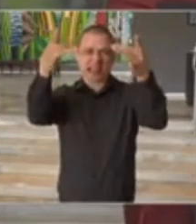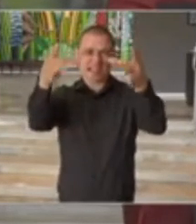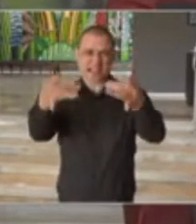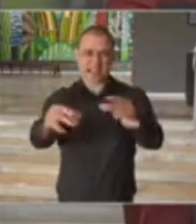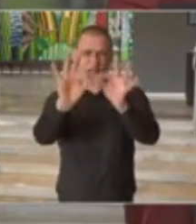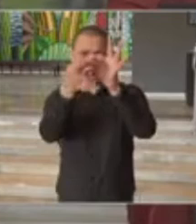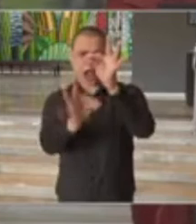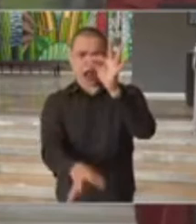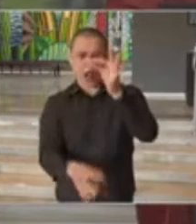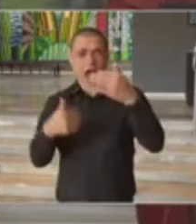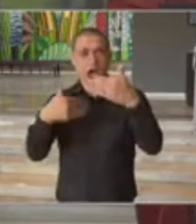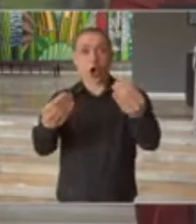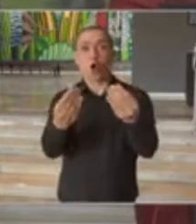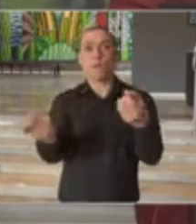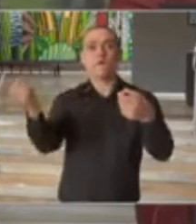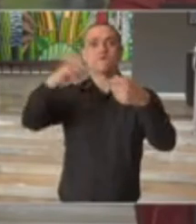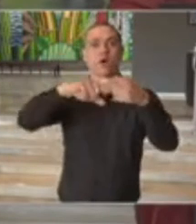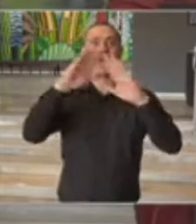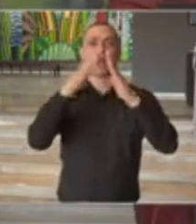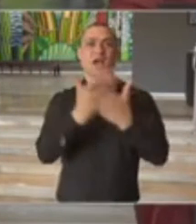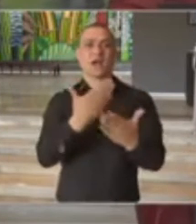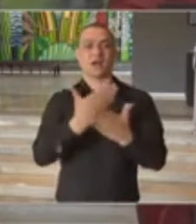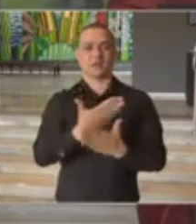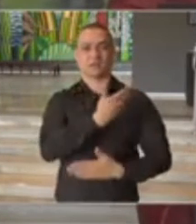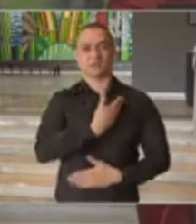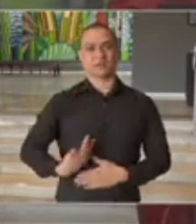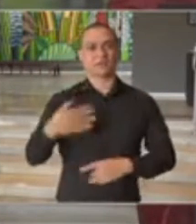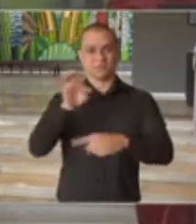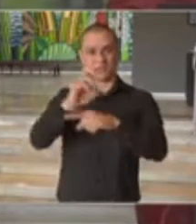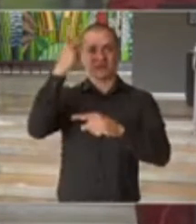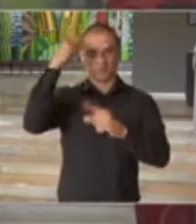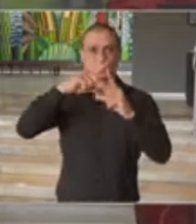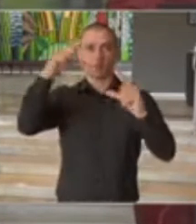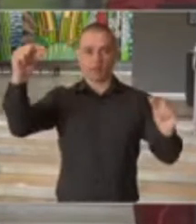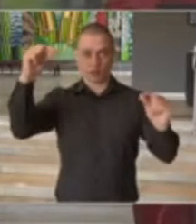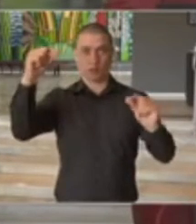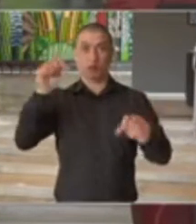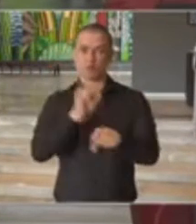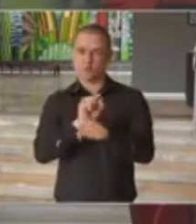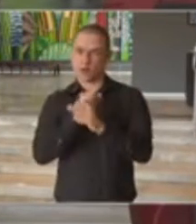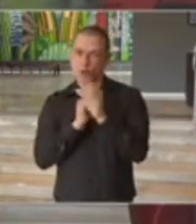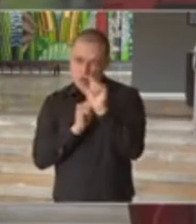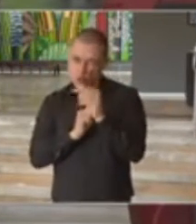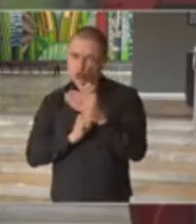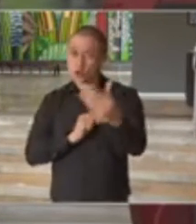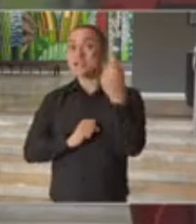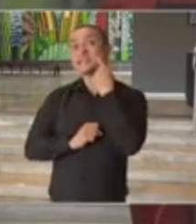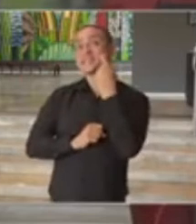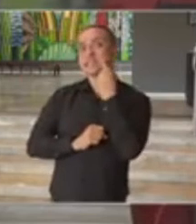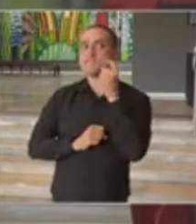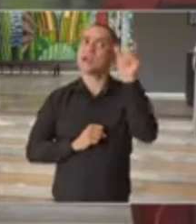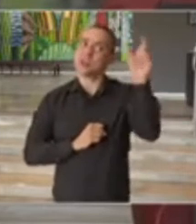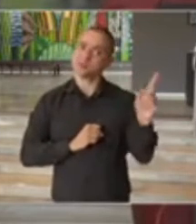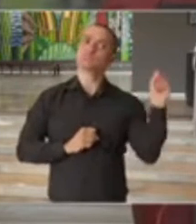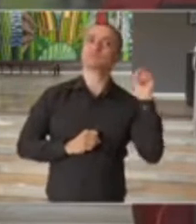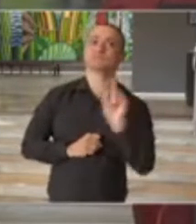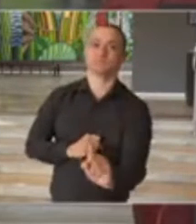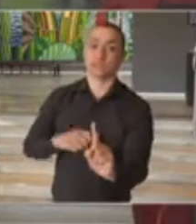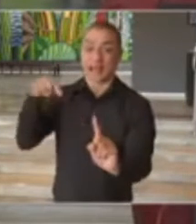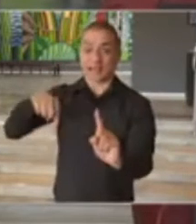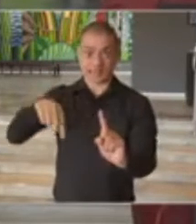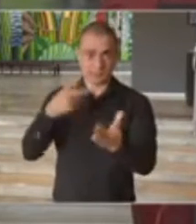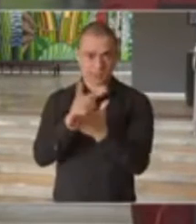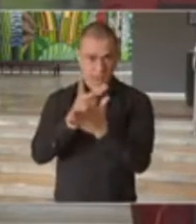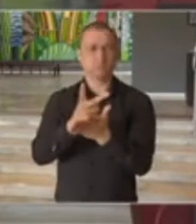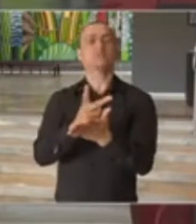apresentação sobre a retomada do ensino em São Paulo. Vamos, então, aguardar um pouco mais. Na sexta-feira, nesta mesma